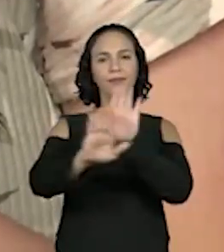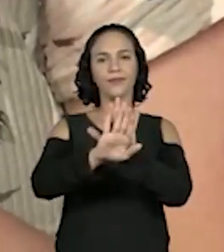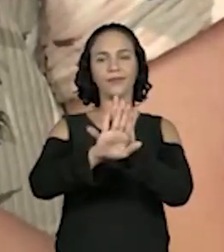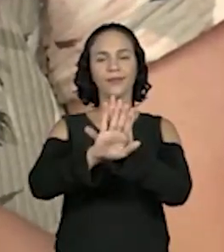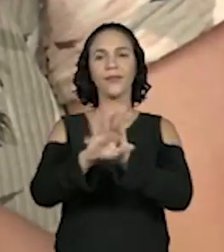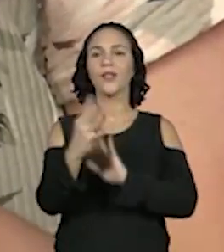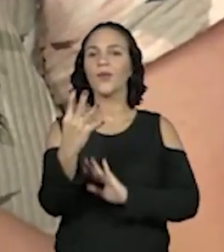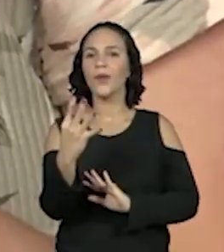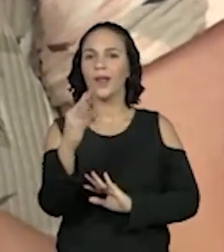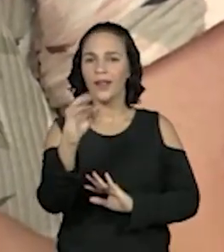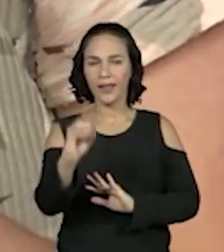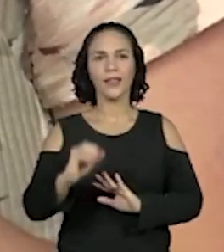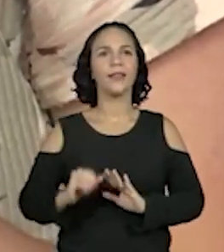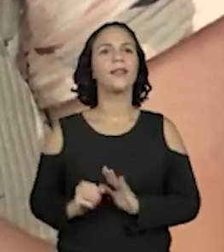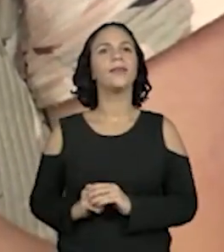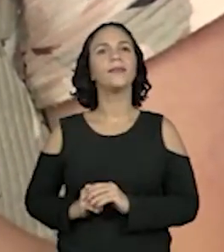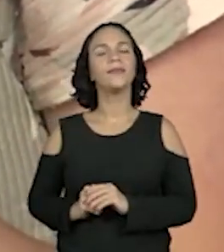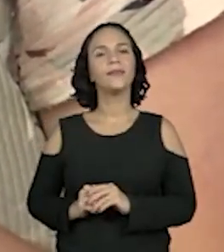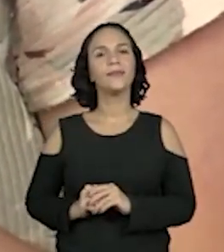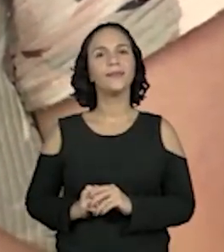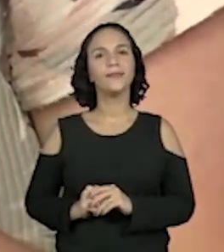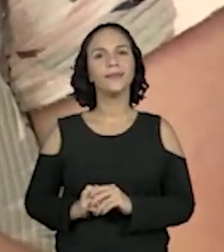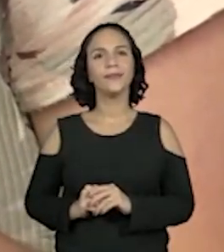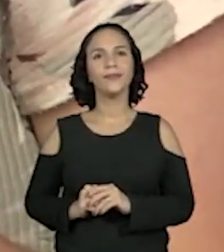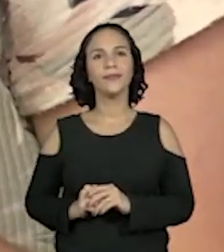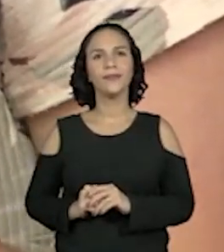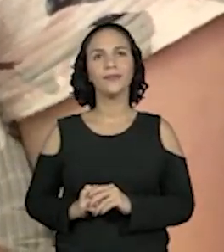Quarenta. Quarenta.